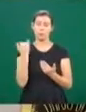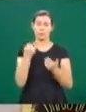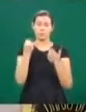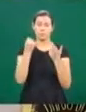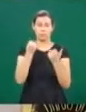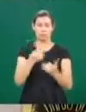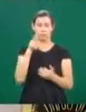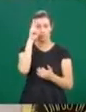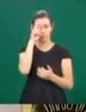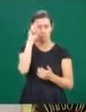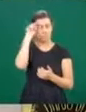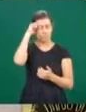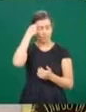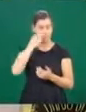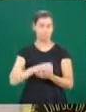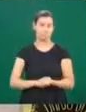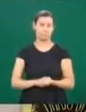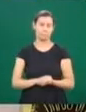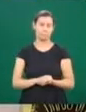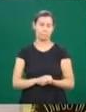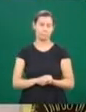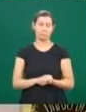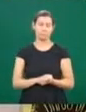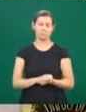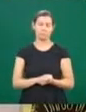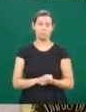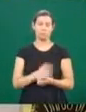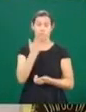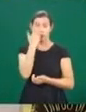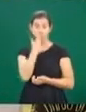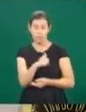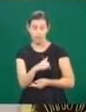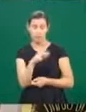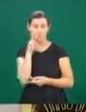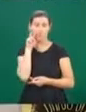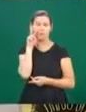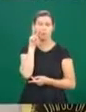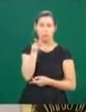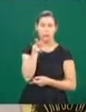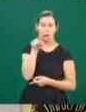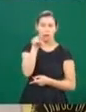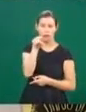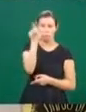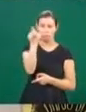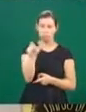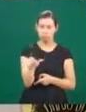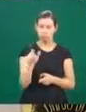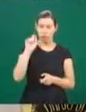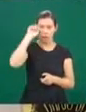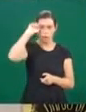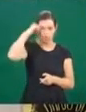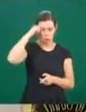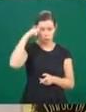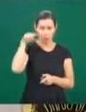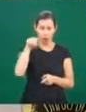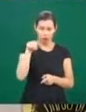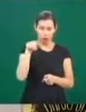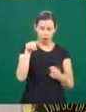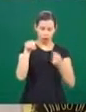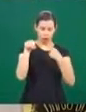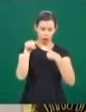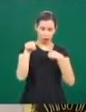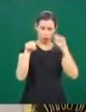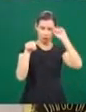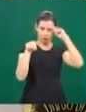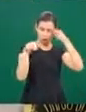A partir do momento que a criança consegue se ver enquanto protagonista de alguma história, ela vai ter uma autoestima muito melhor do que